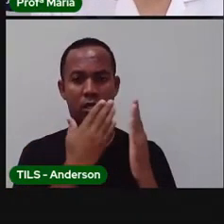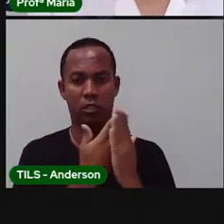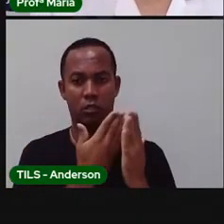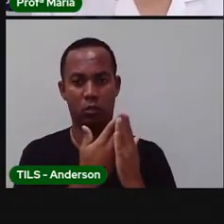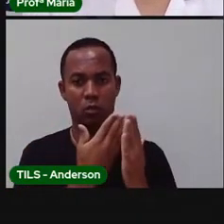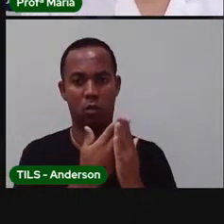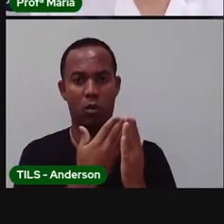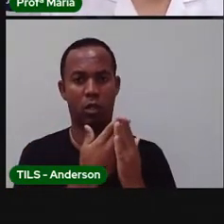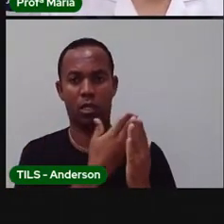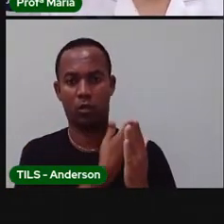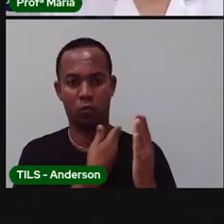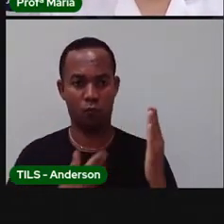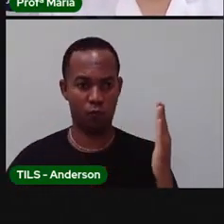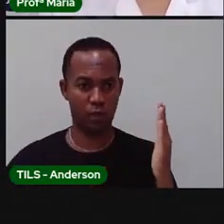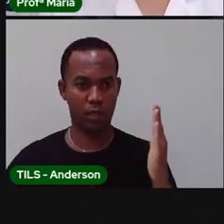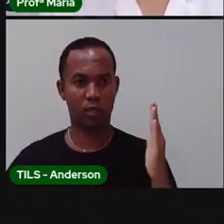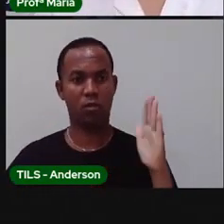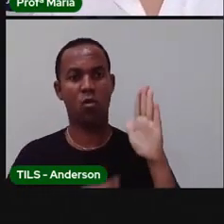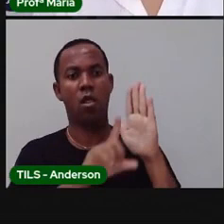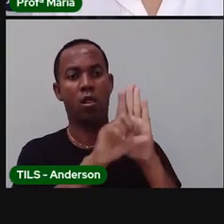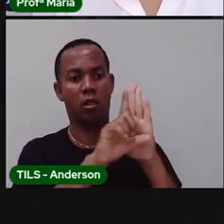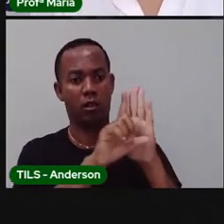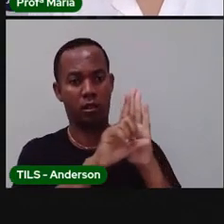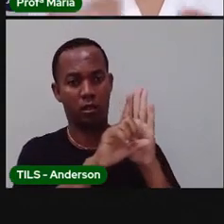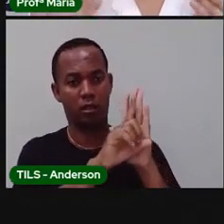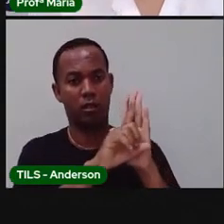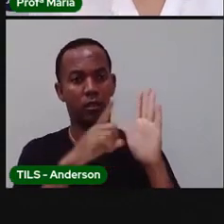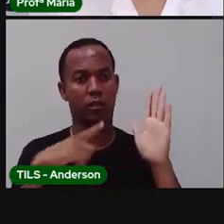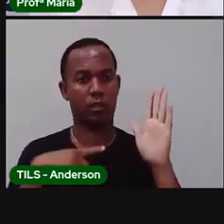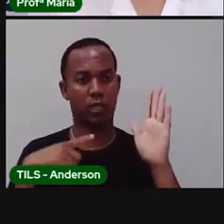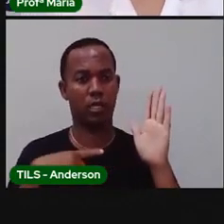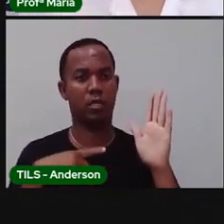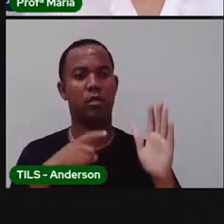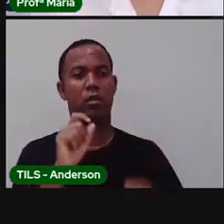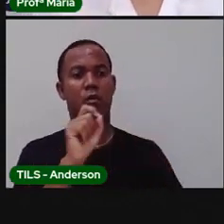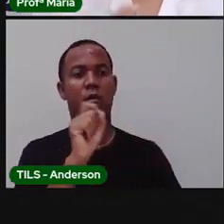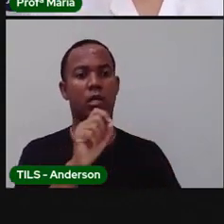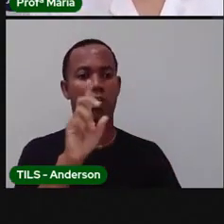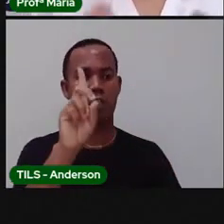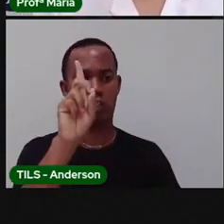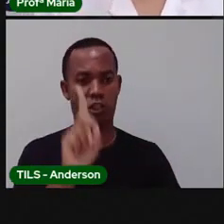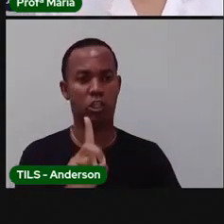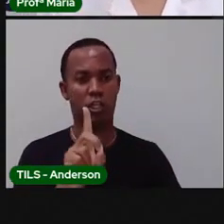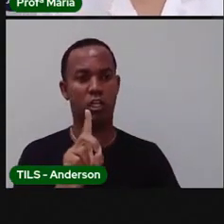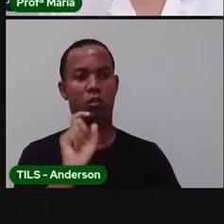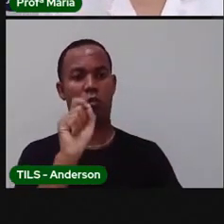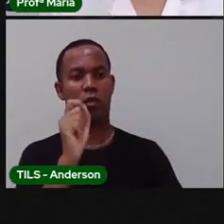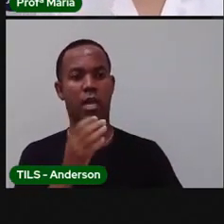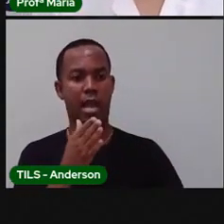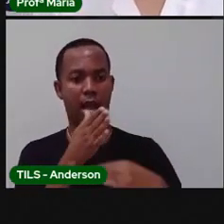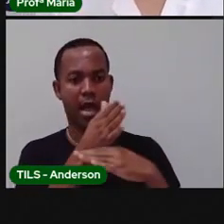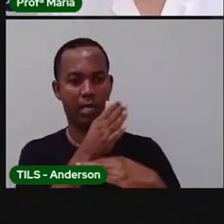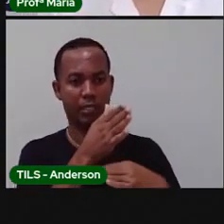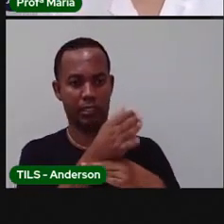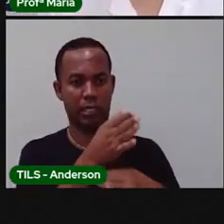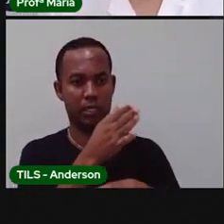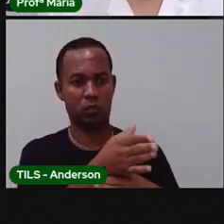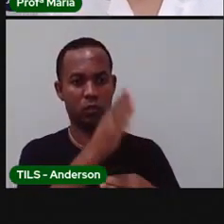porque isso é assegurado por lei, né? Você tem direito a acesso à escola pública